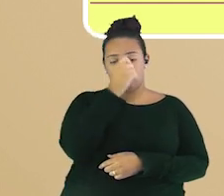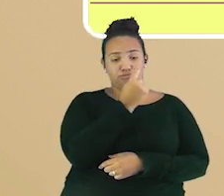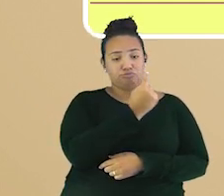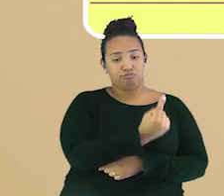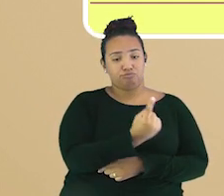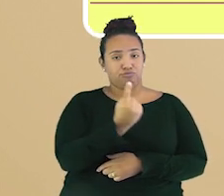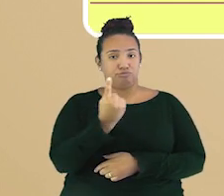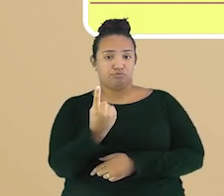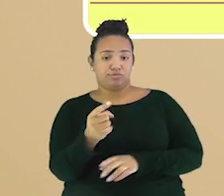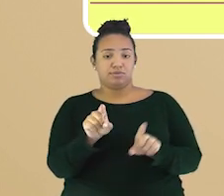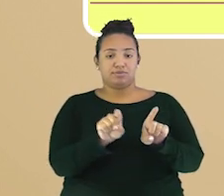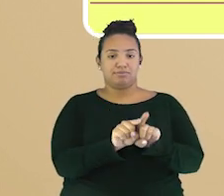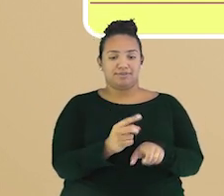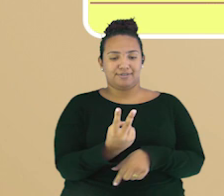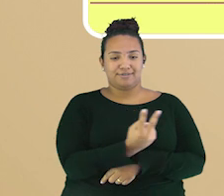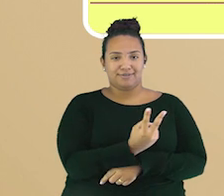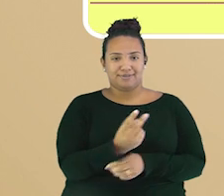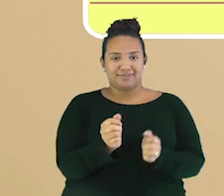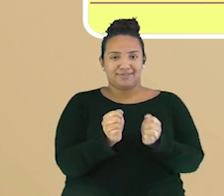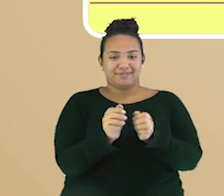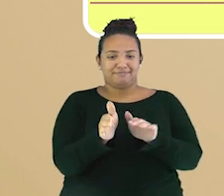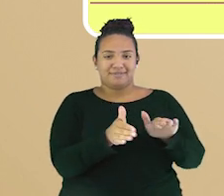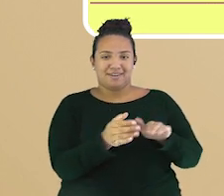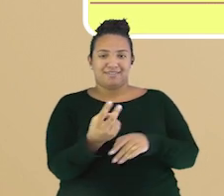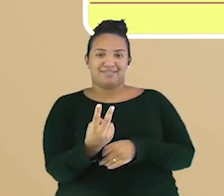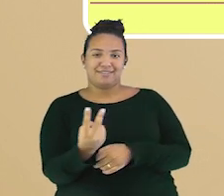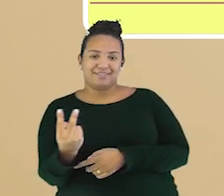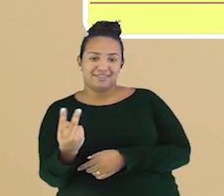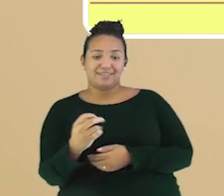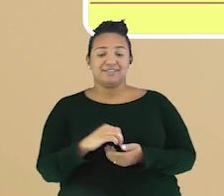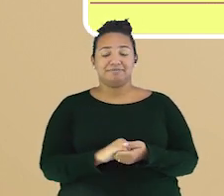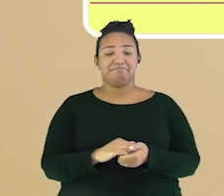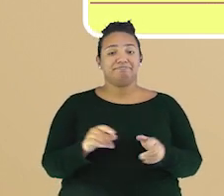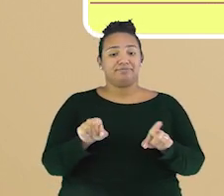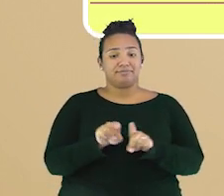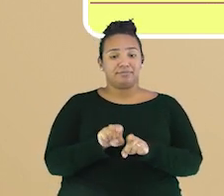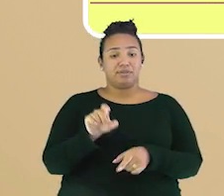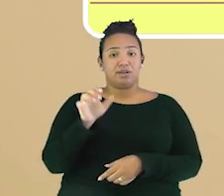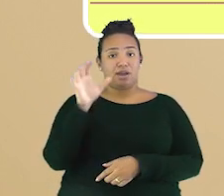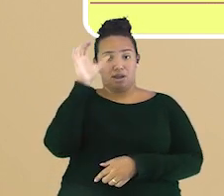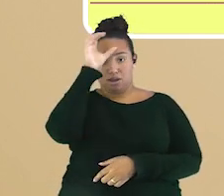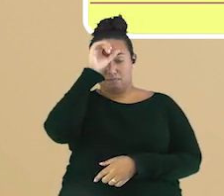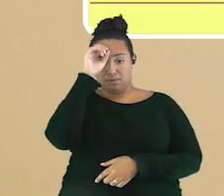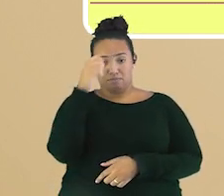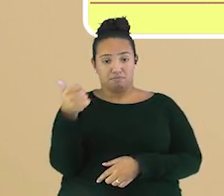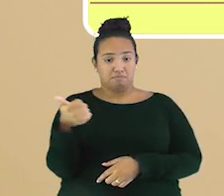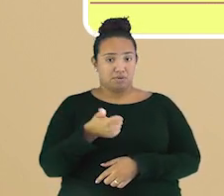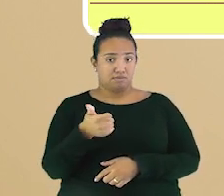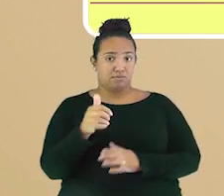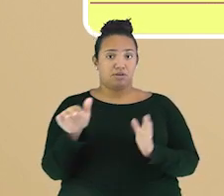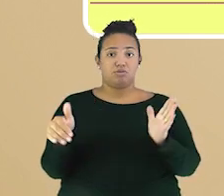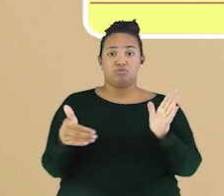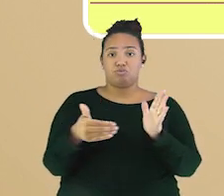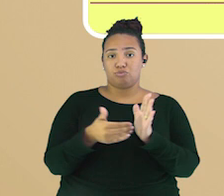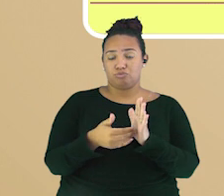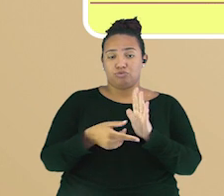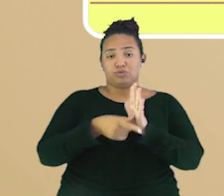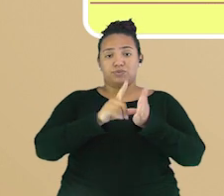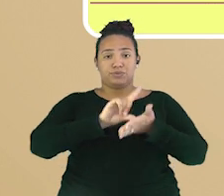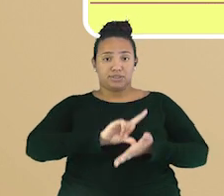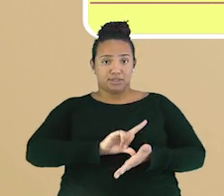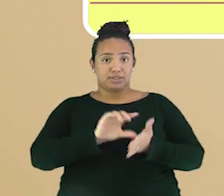em 2. Aprendemos sobre a posição dos números na sequência numérica. Primeiro, último e penúltimo.